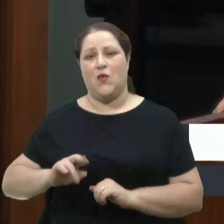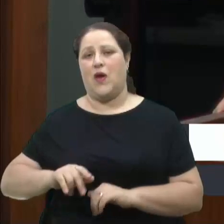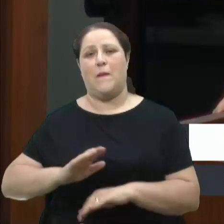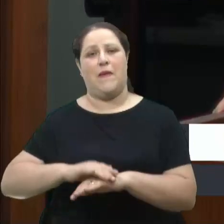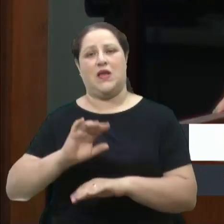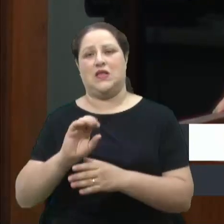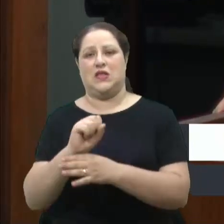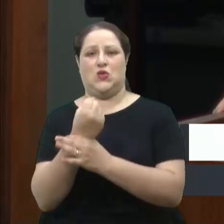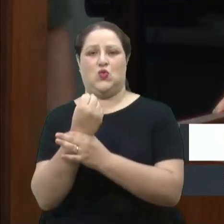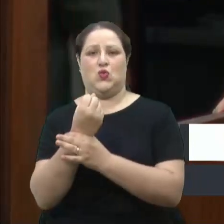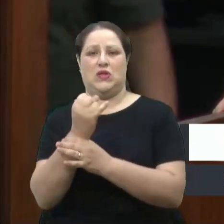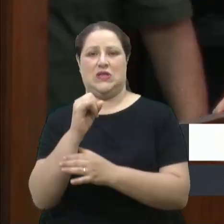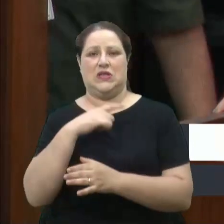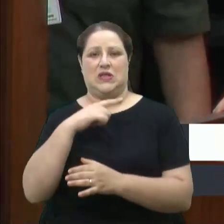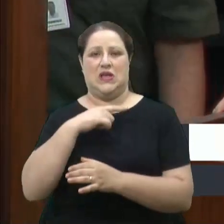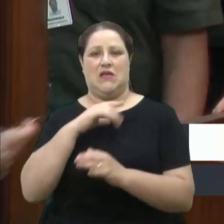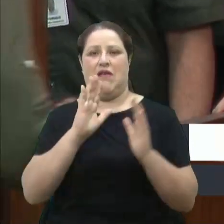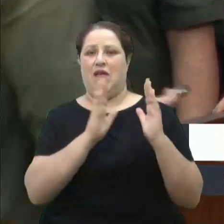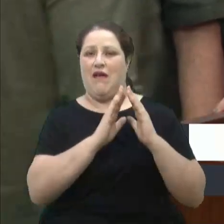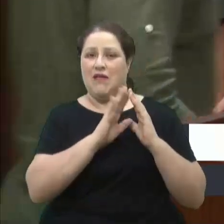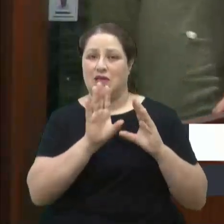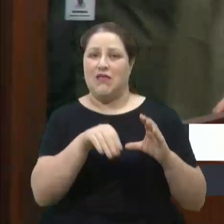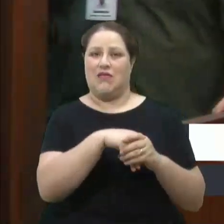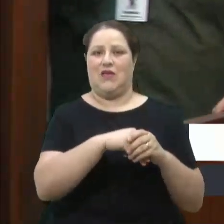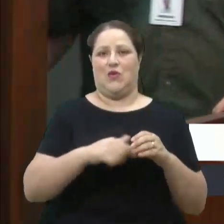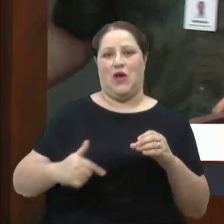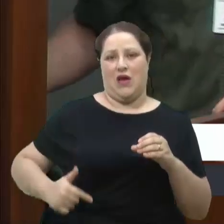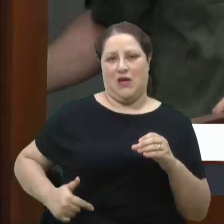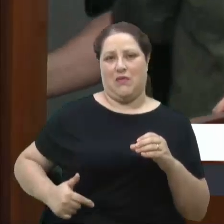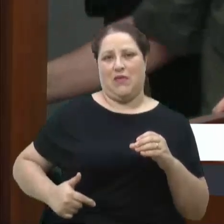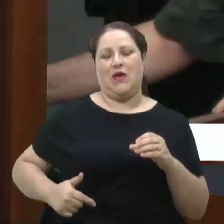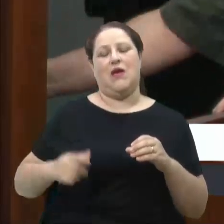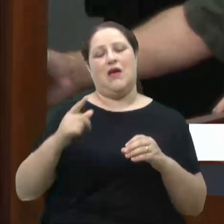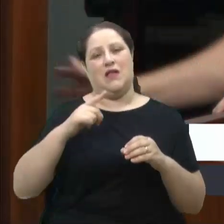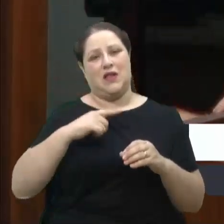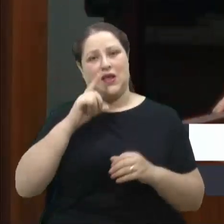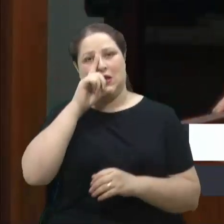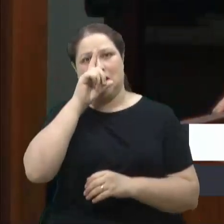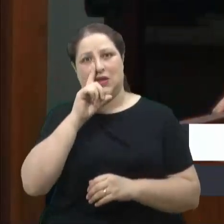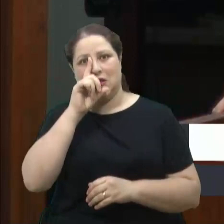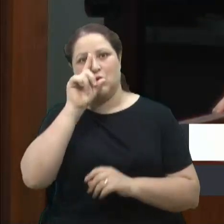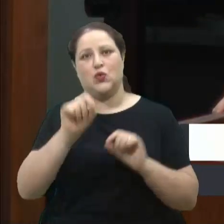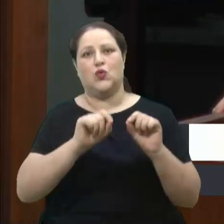se ela tem uma arma de fogo dentro de casa. Ela está correndo o risco de ser morta.